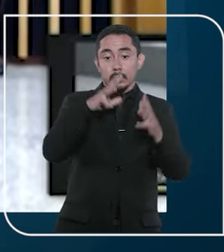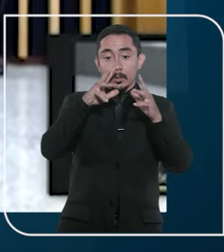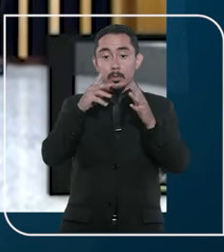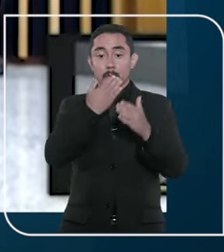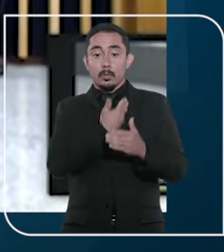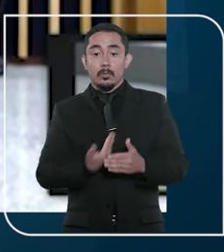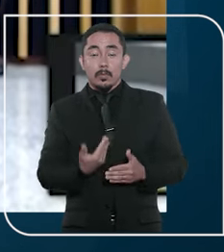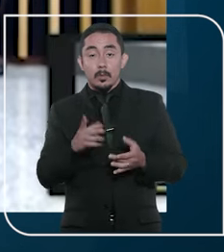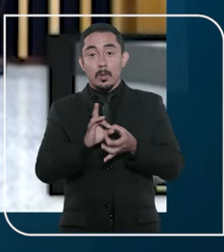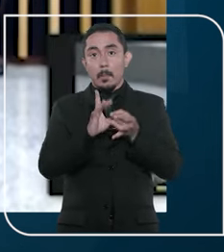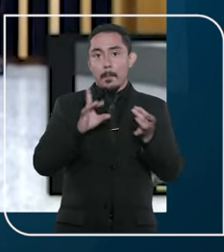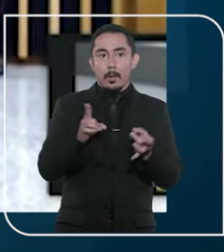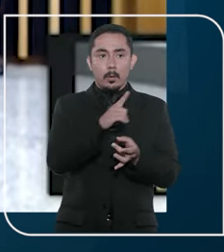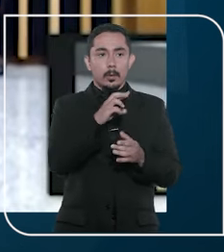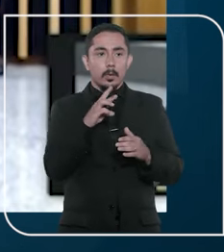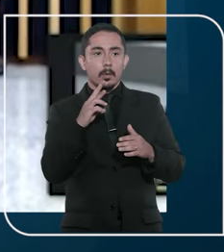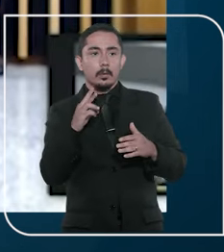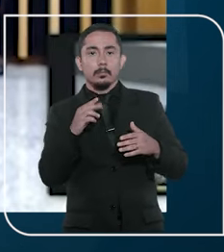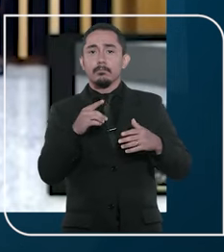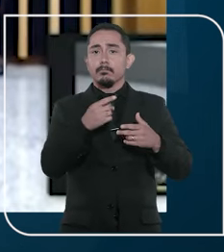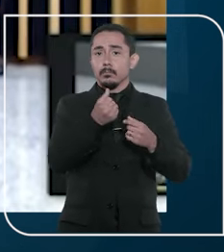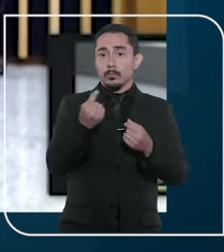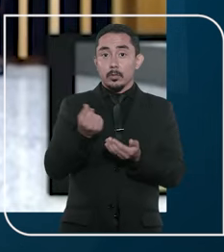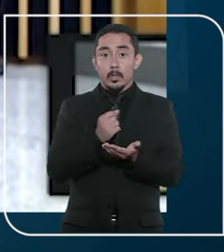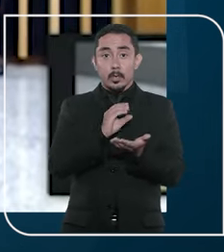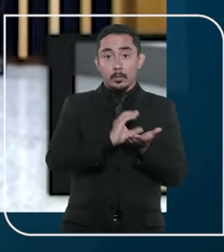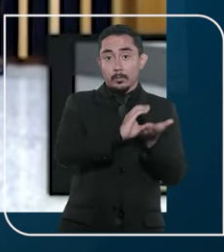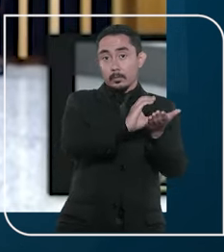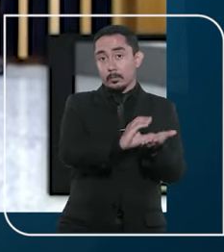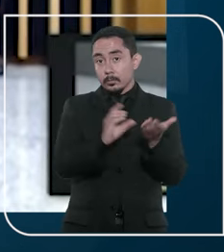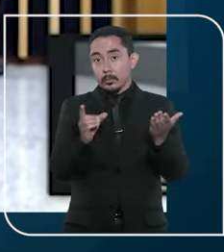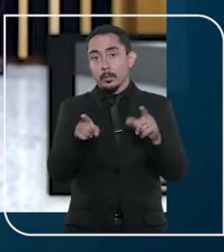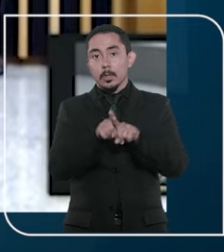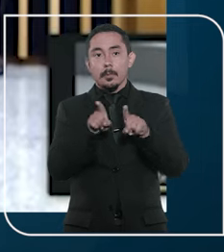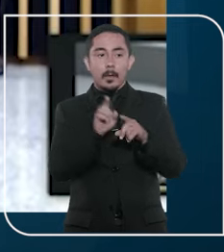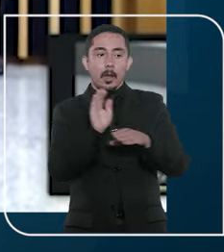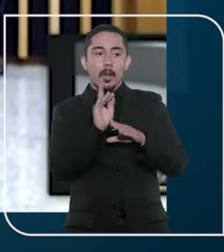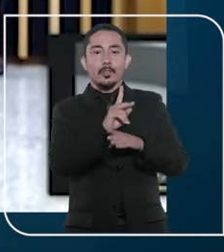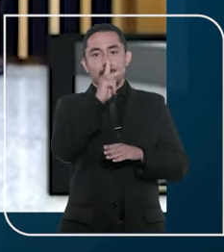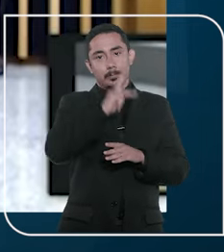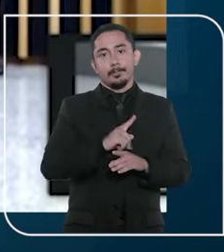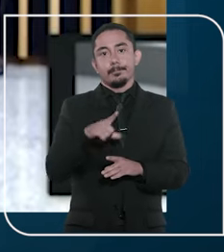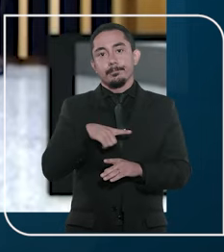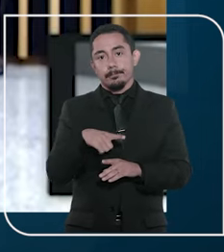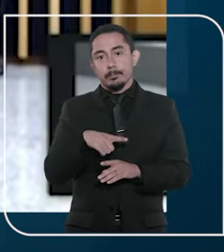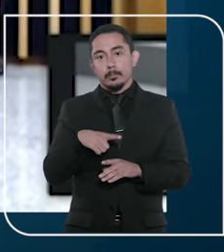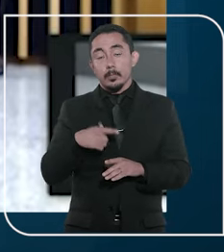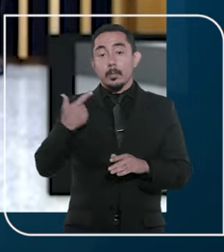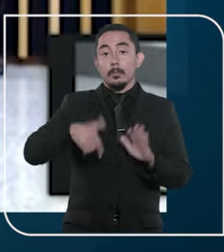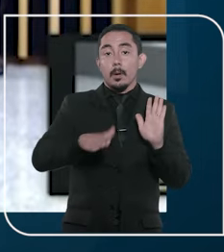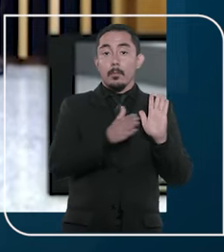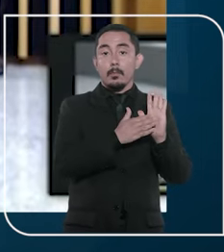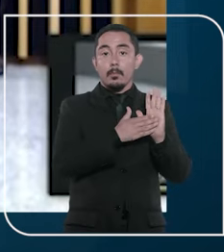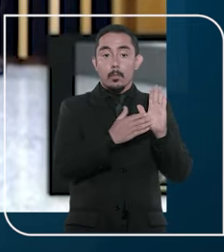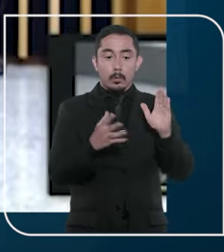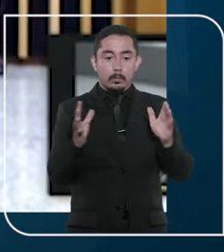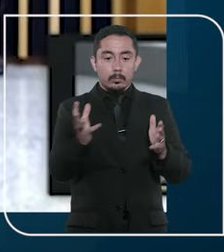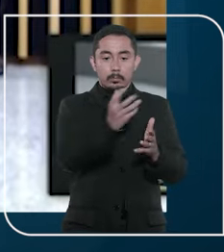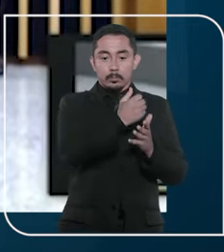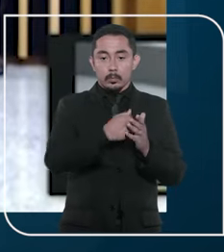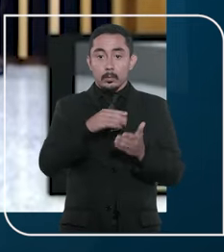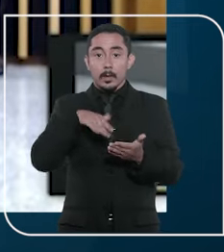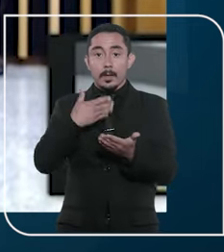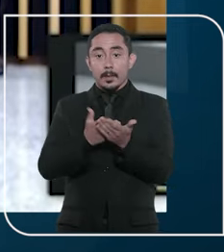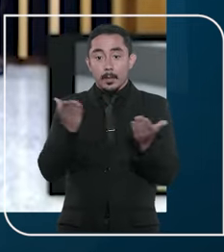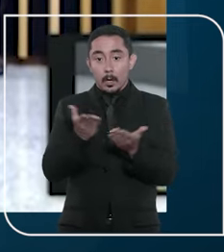indicam a atuação do governador para liberação de recursos e favorecimento pessoal. Enfatizou ainda que, de acordo com